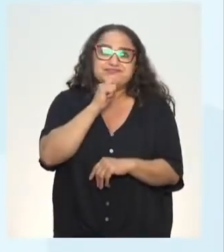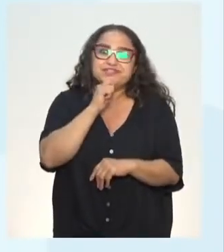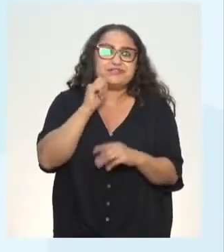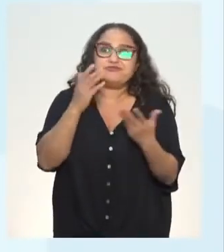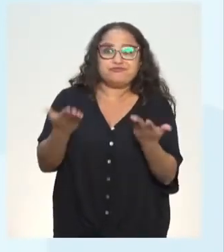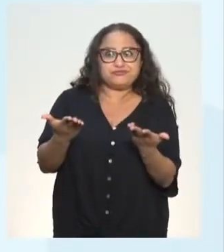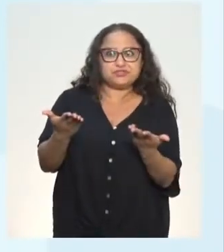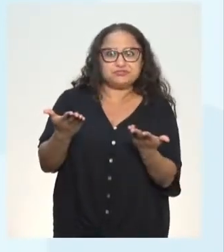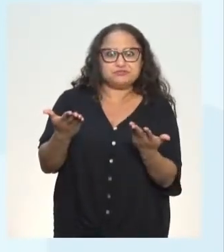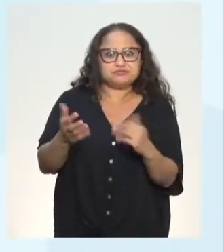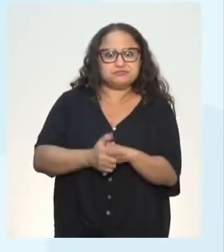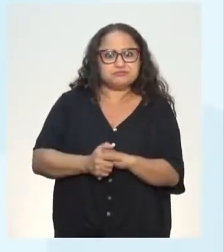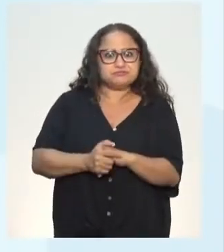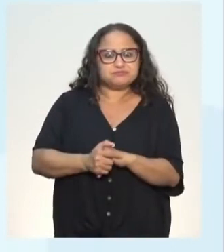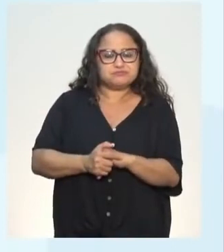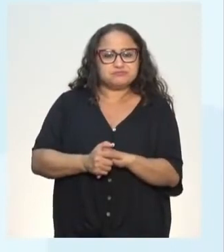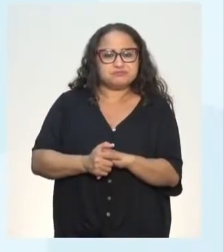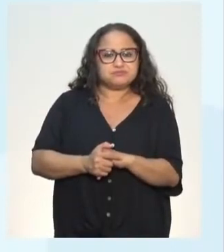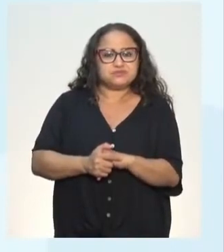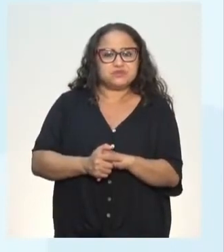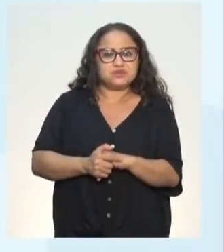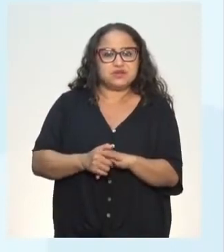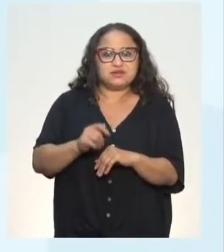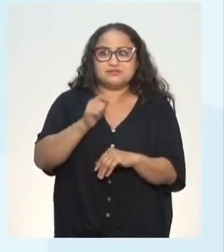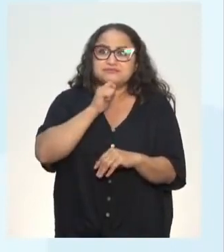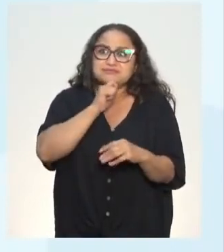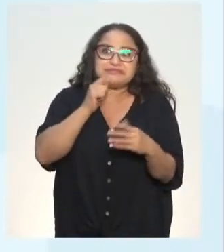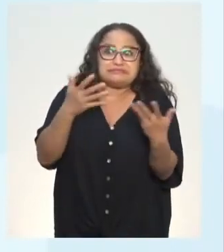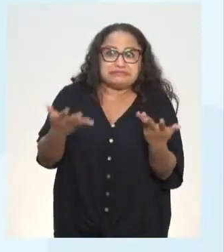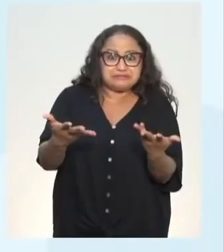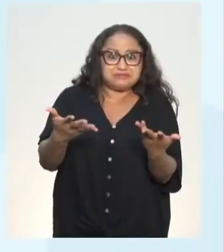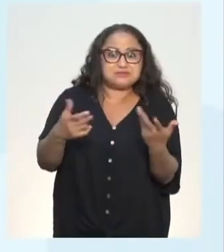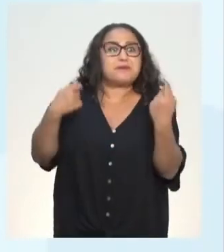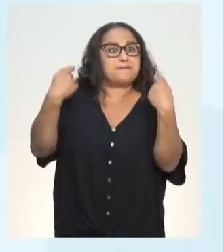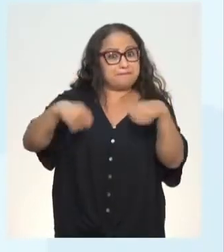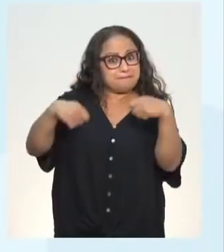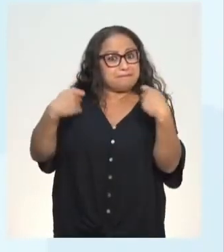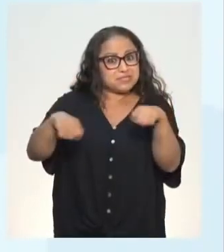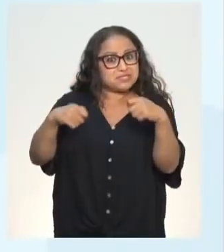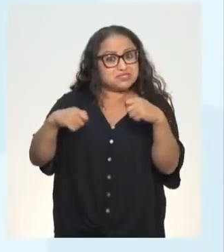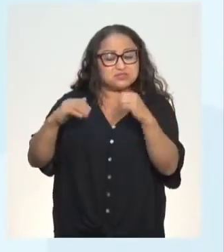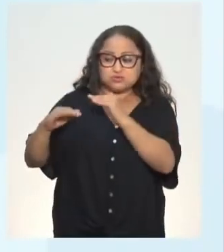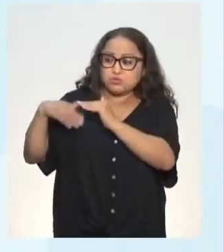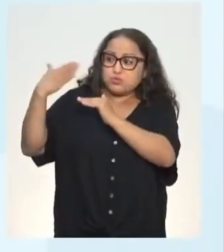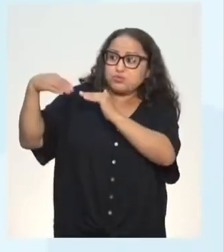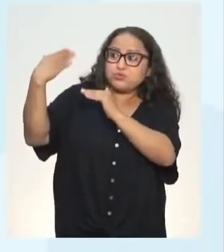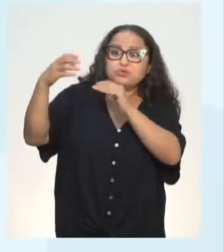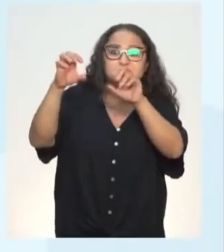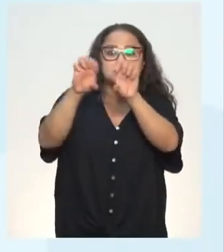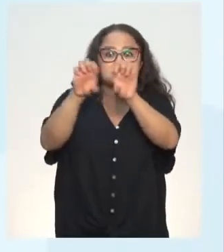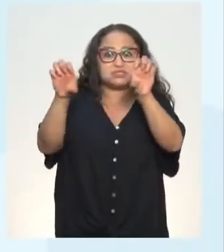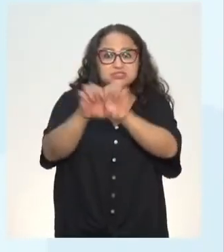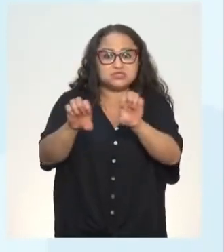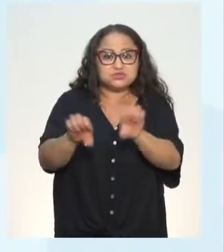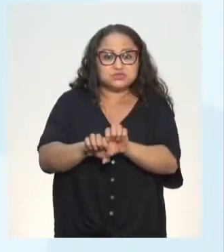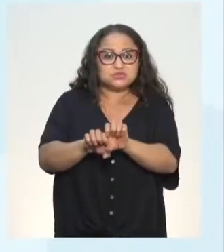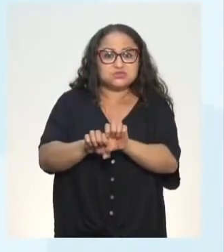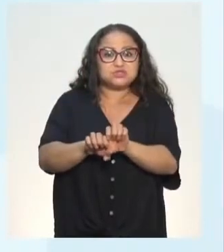olha o não obstante grifadinho aí. É preciso avançar na estruturação e na